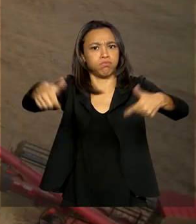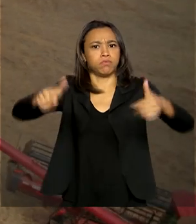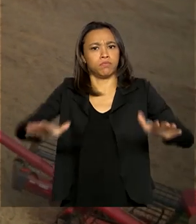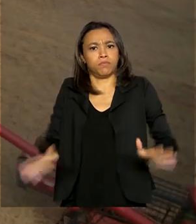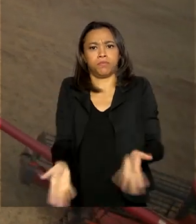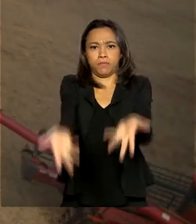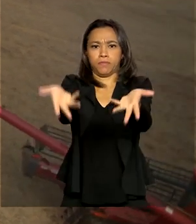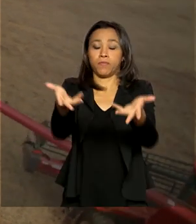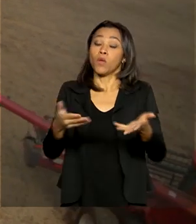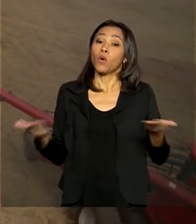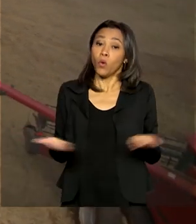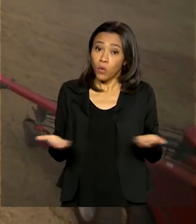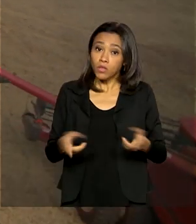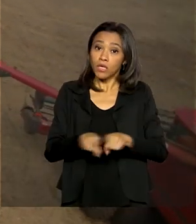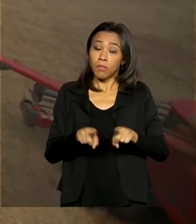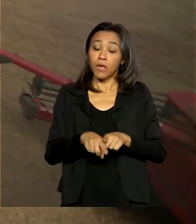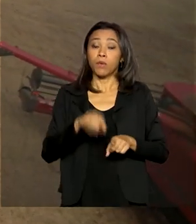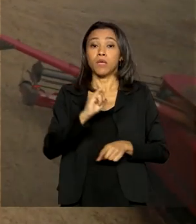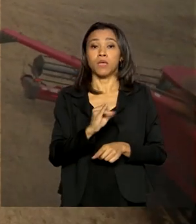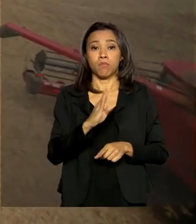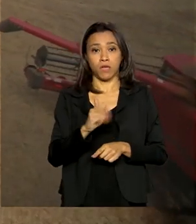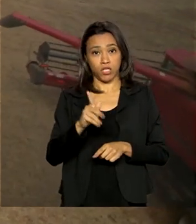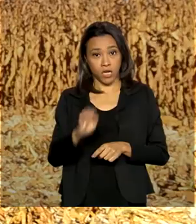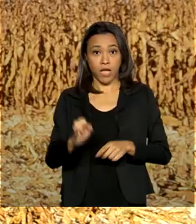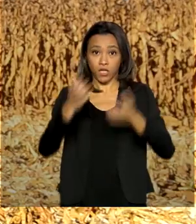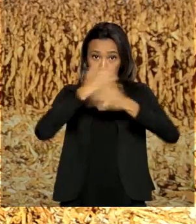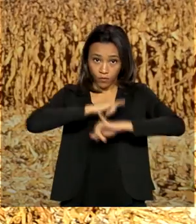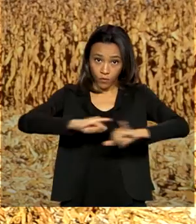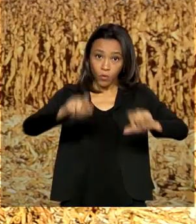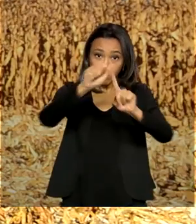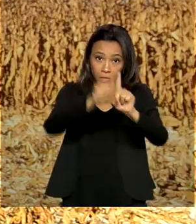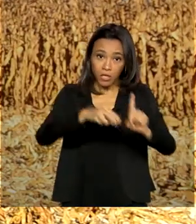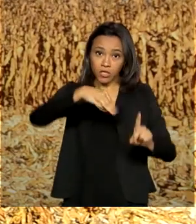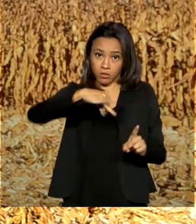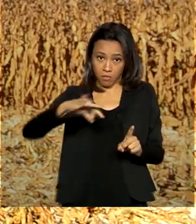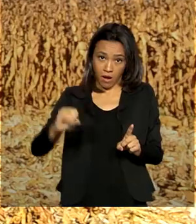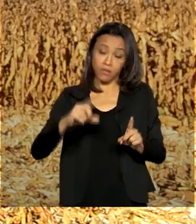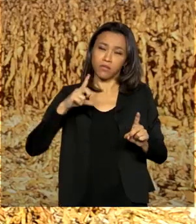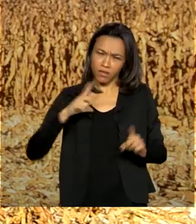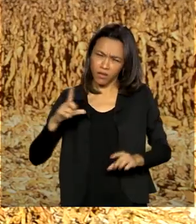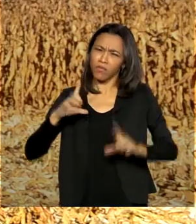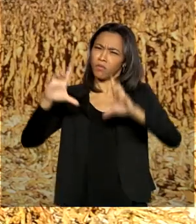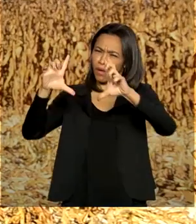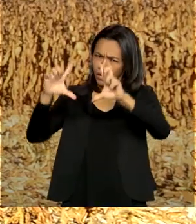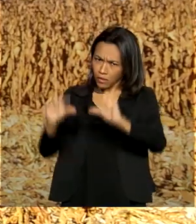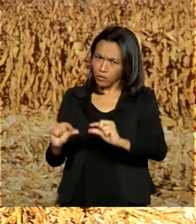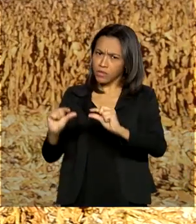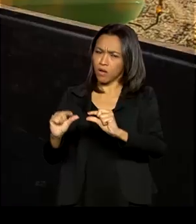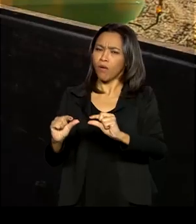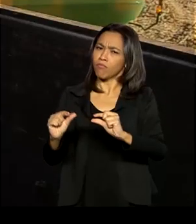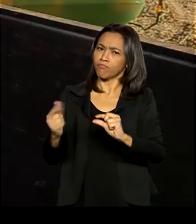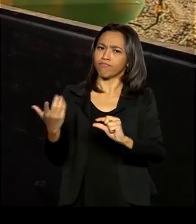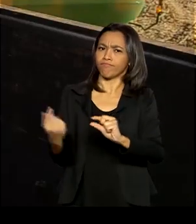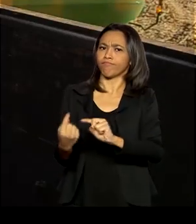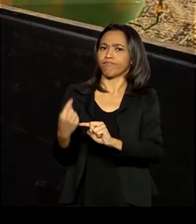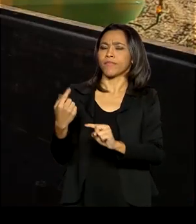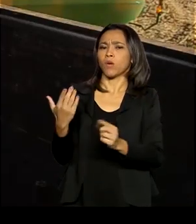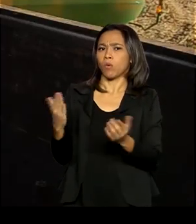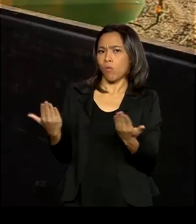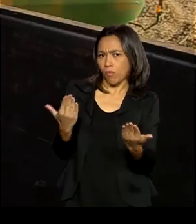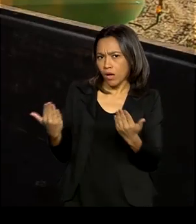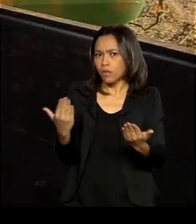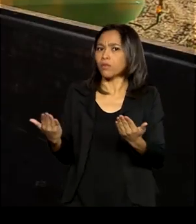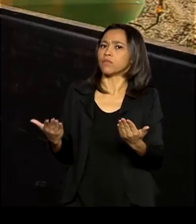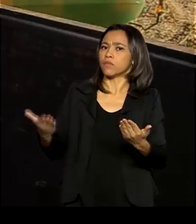divulgou hoje a estimativa de março. A safra teve redução em relação à última previsão, mas se